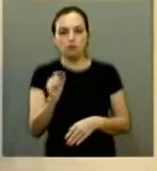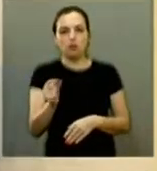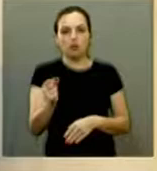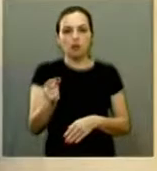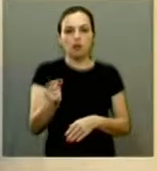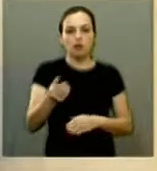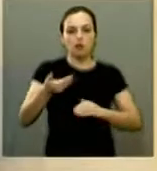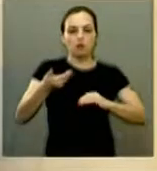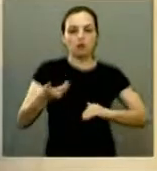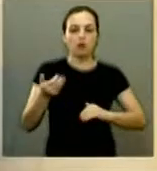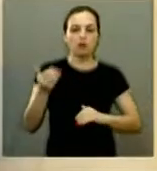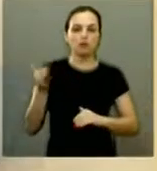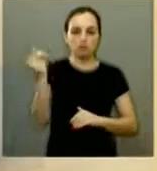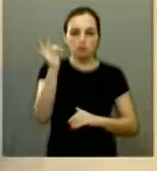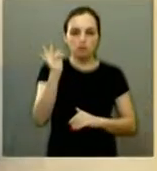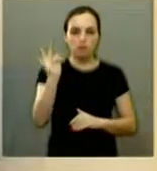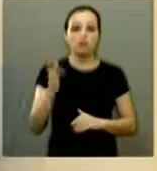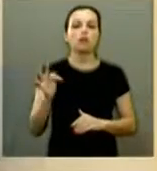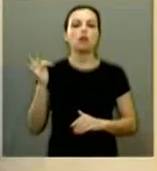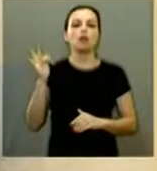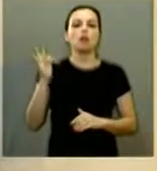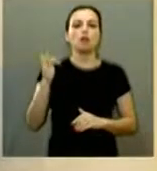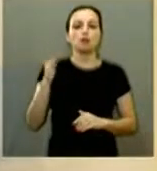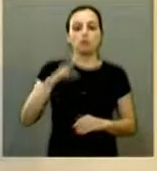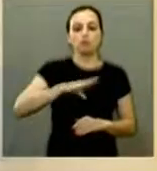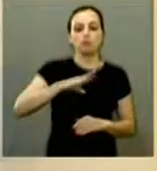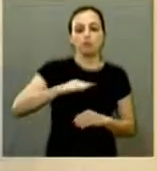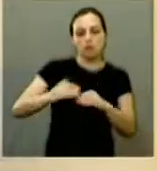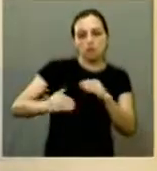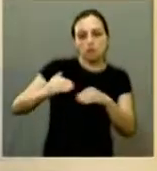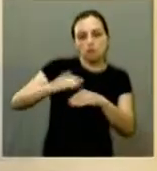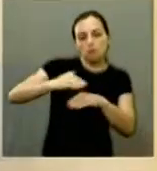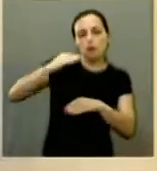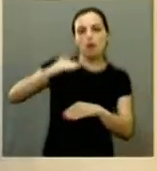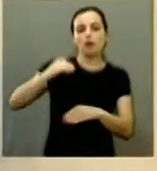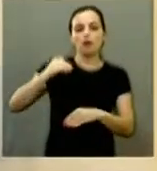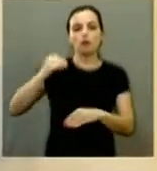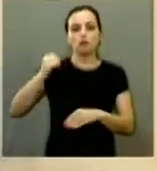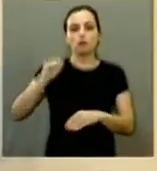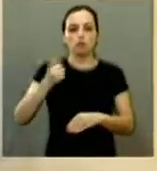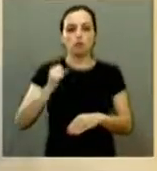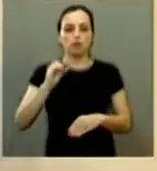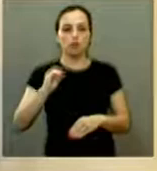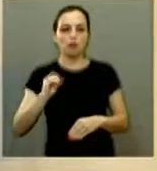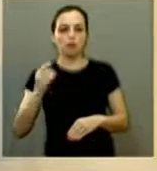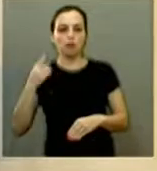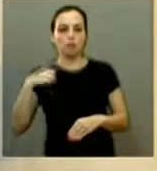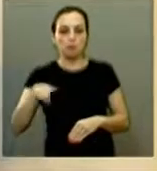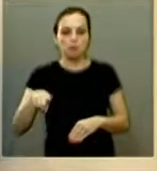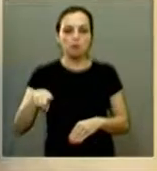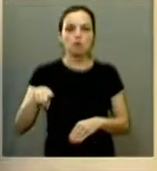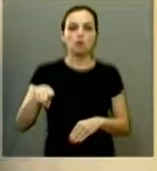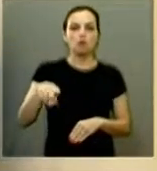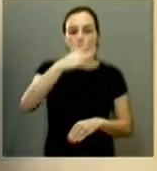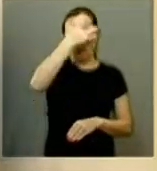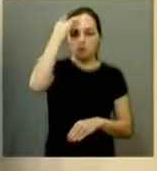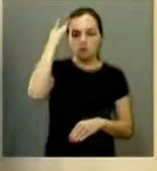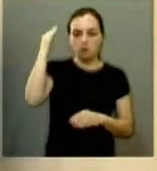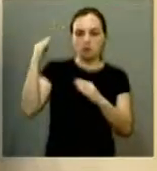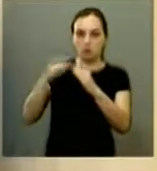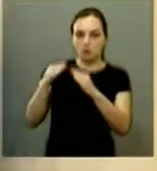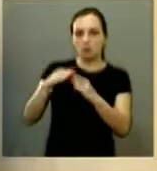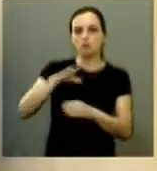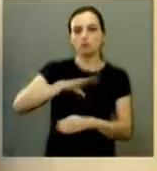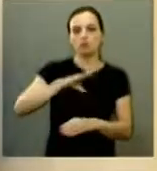Congresso Federal que cidade acima de 80 mil habitantes não terá mais carroça está tramitando